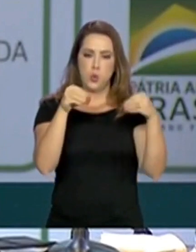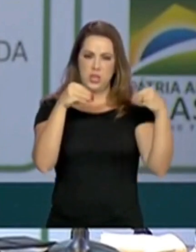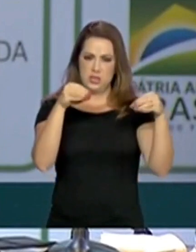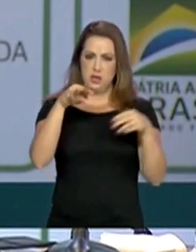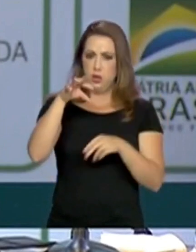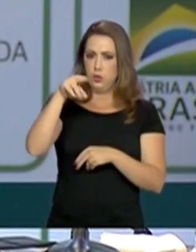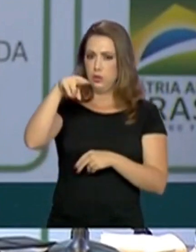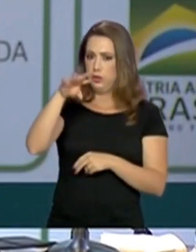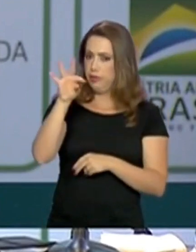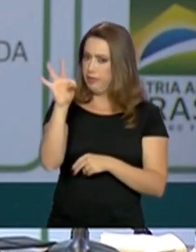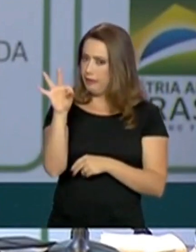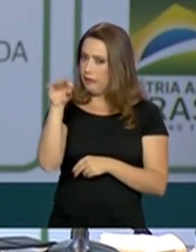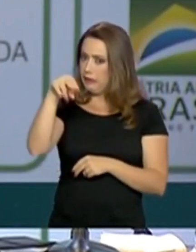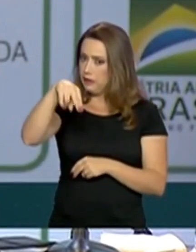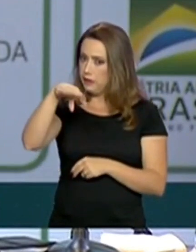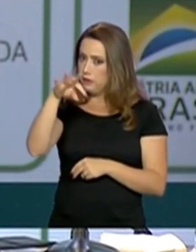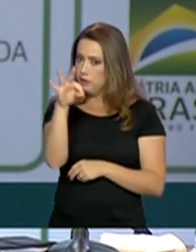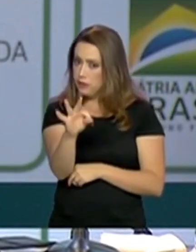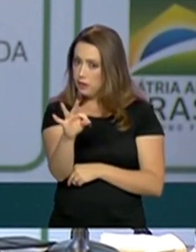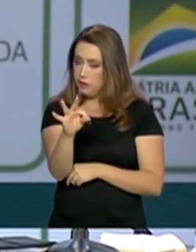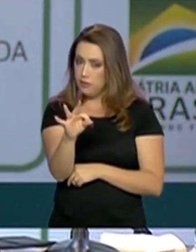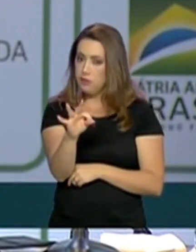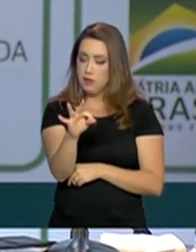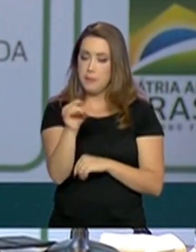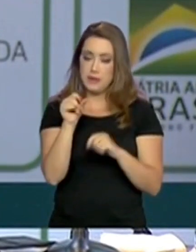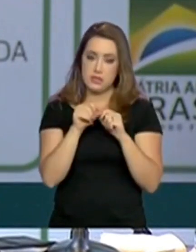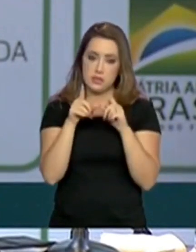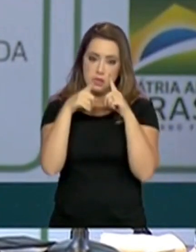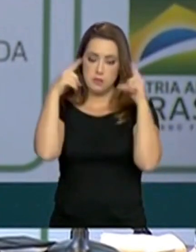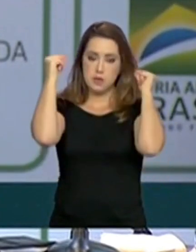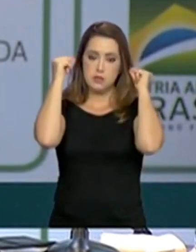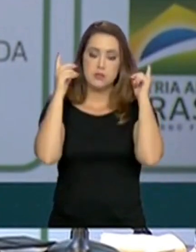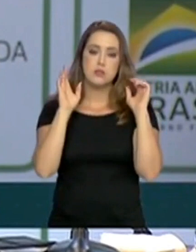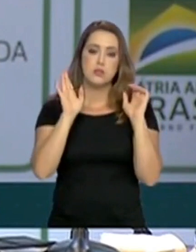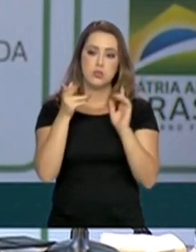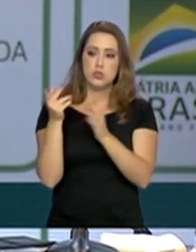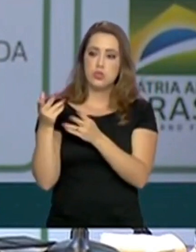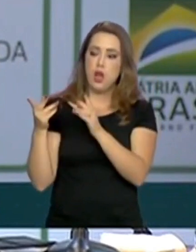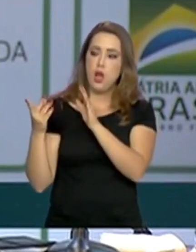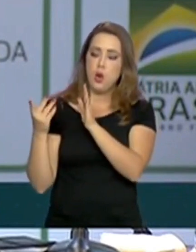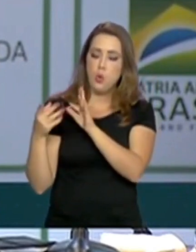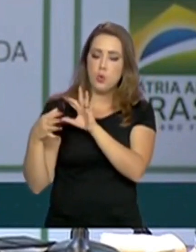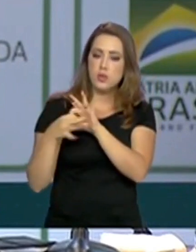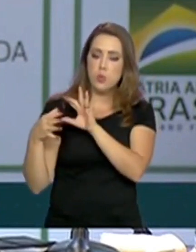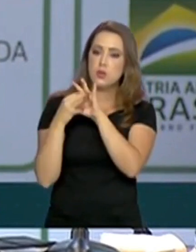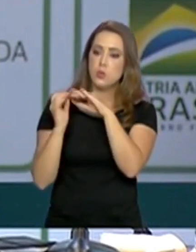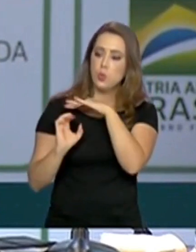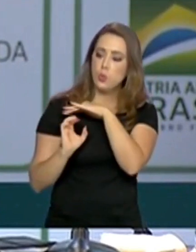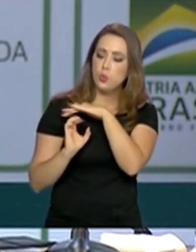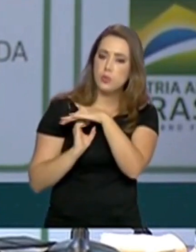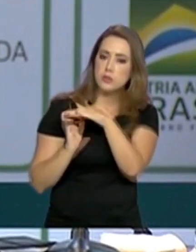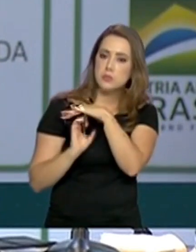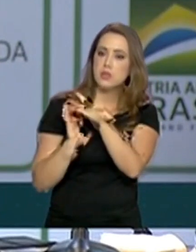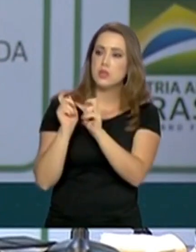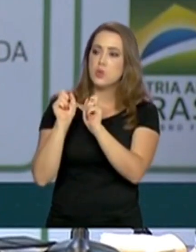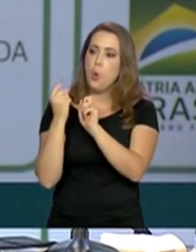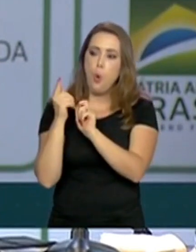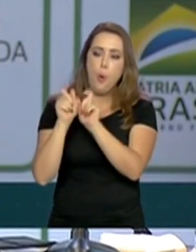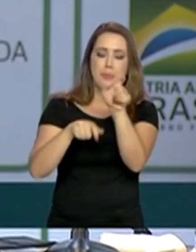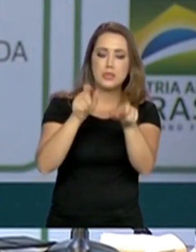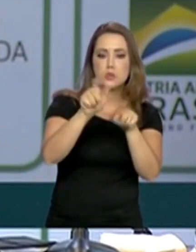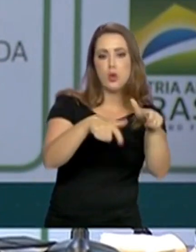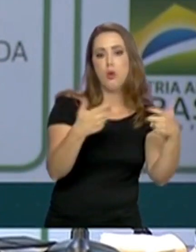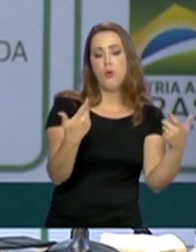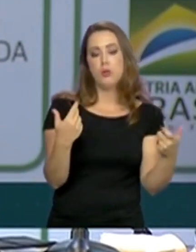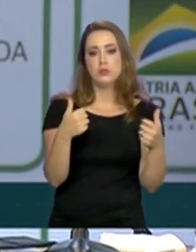TNT, que é o tecido utilizado para a produção de máscaras, e fazendo um convênio, uma parceria com as pessoas que estão